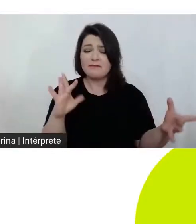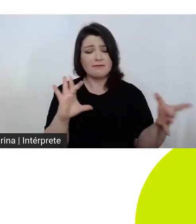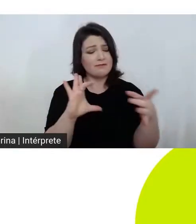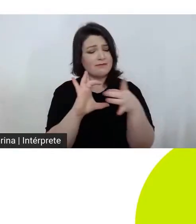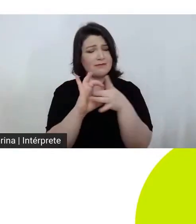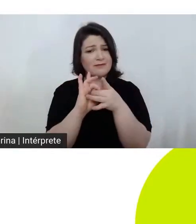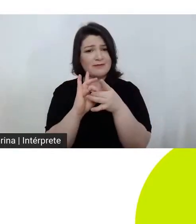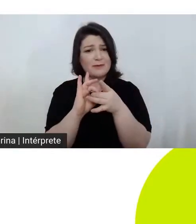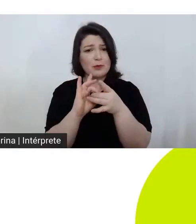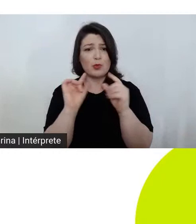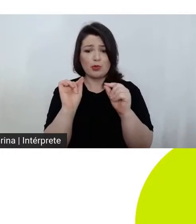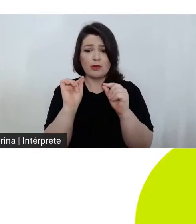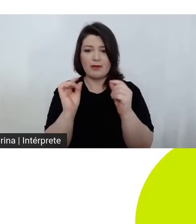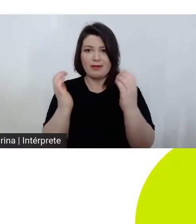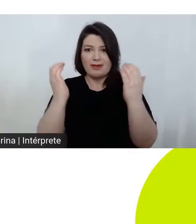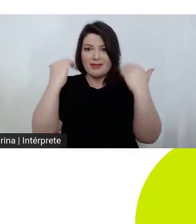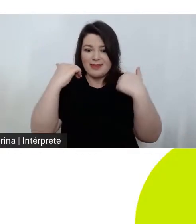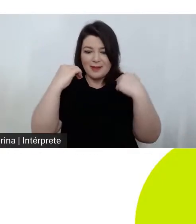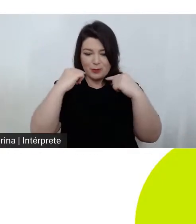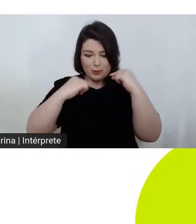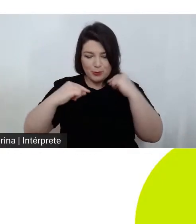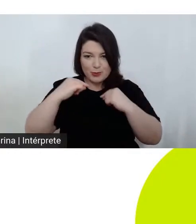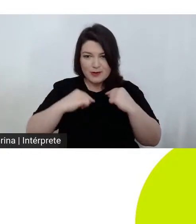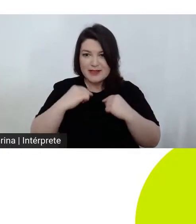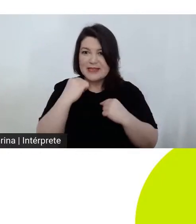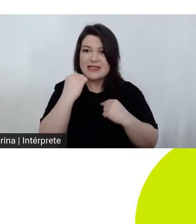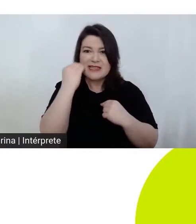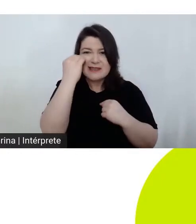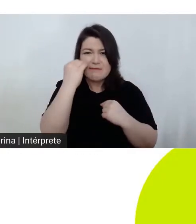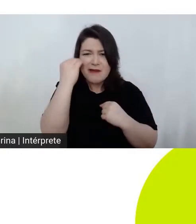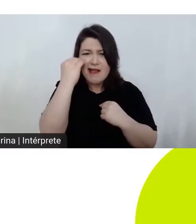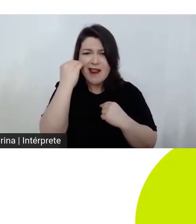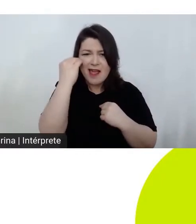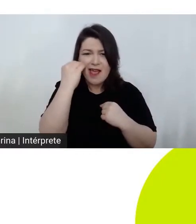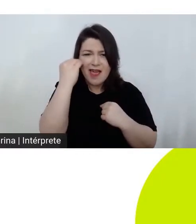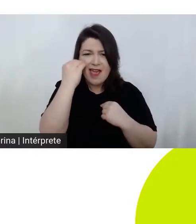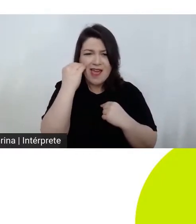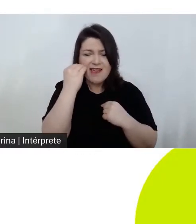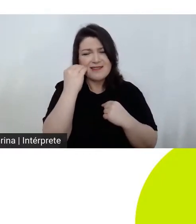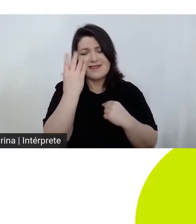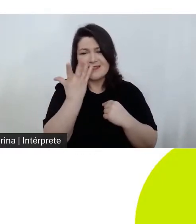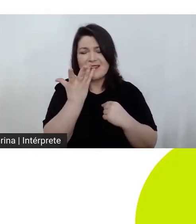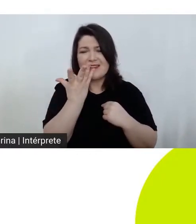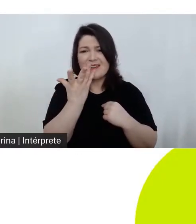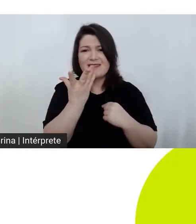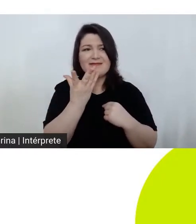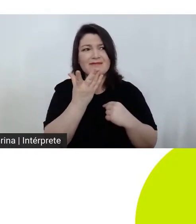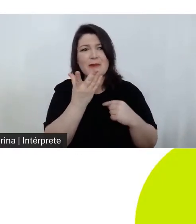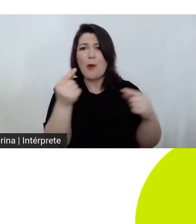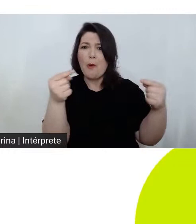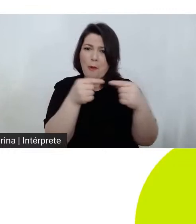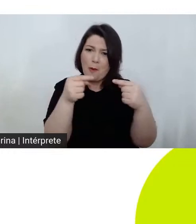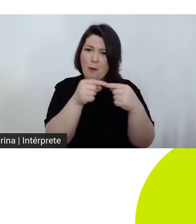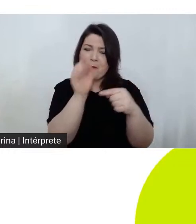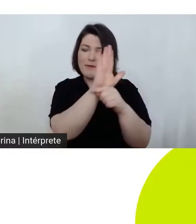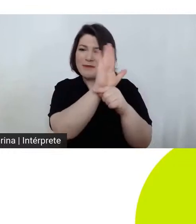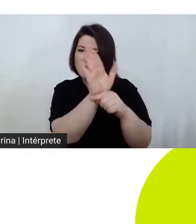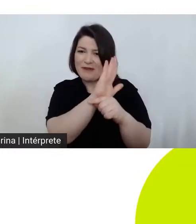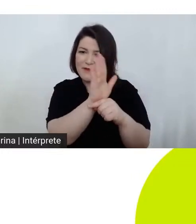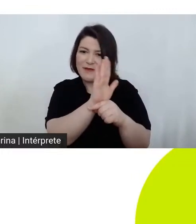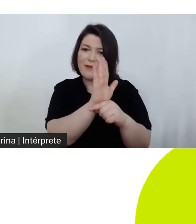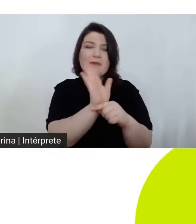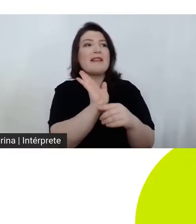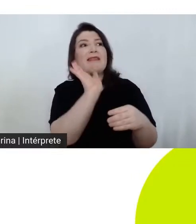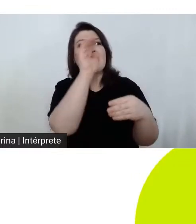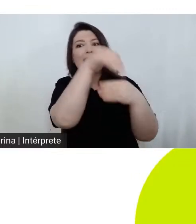visceral da experiência à natureza visceral daquele drama à alma